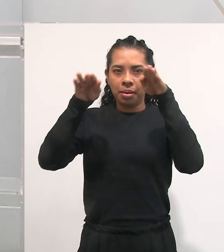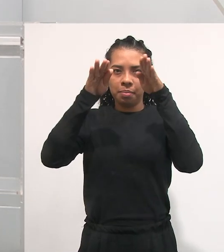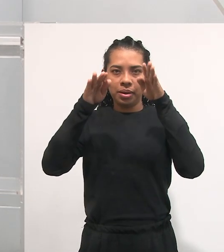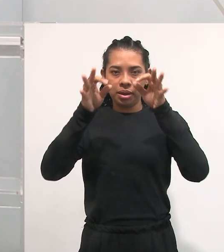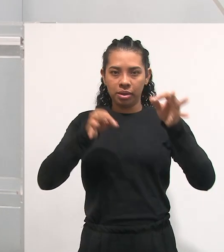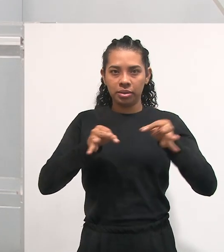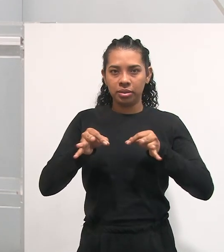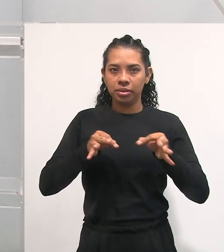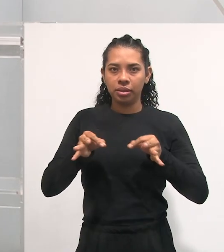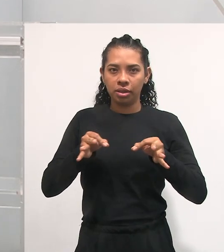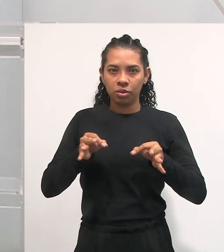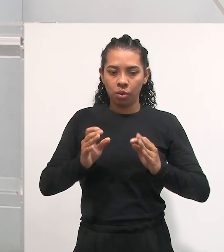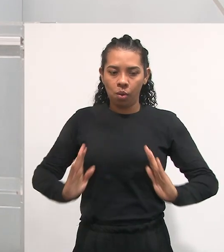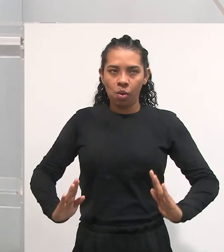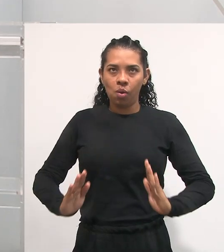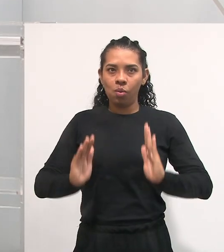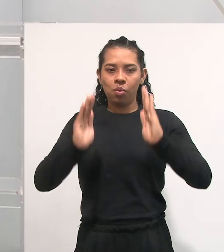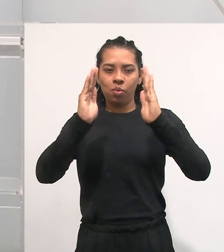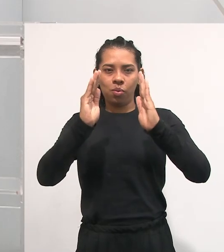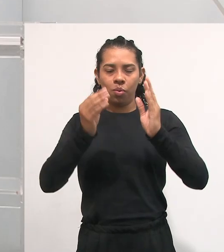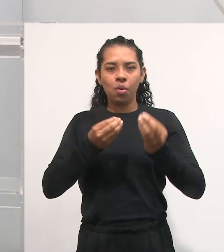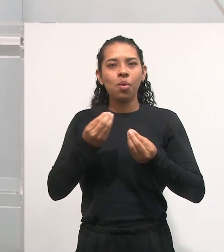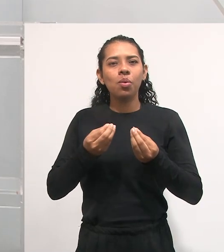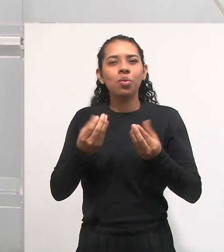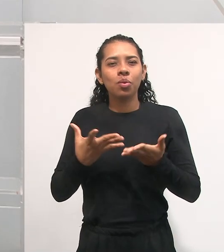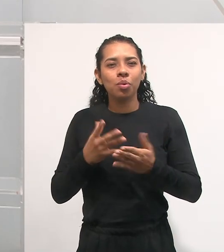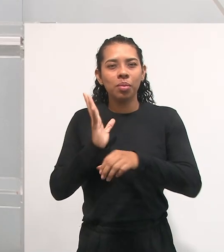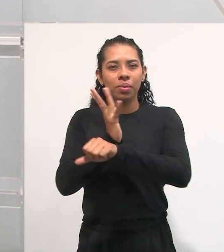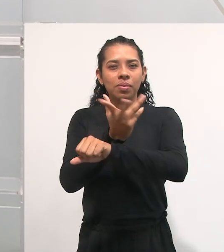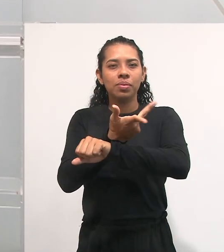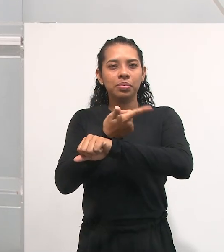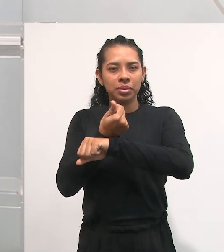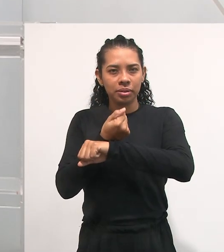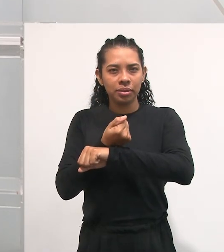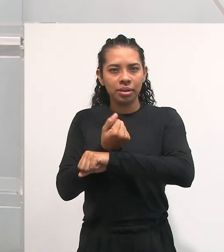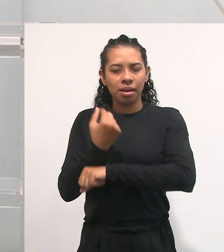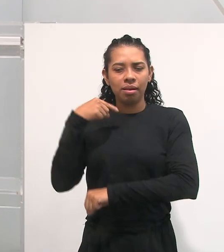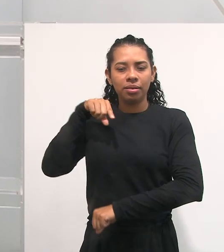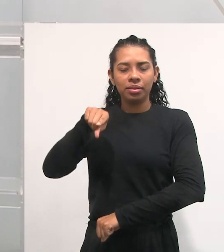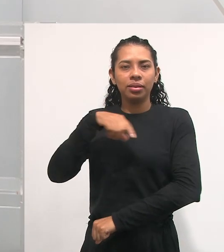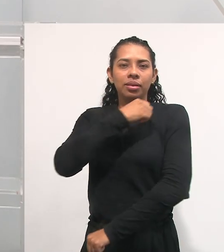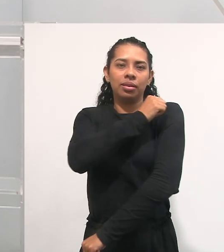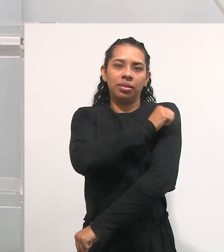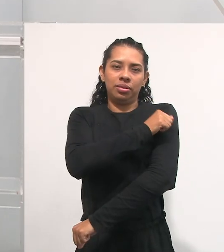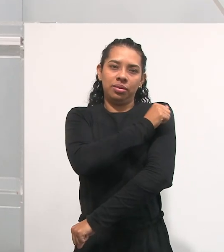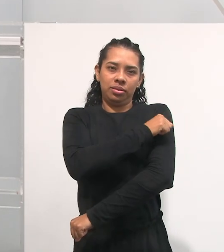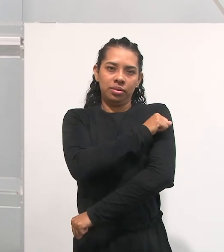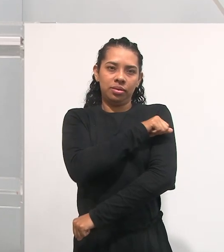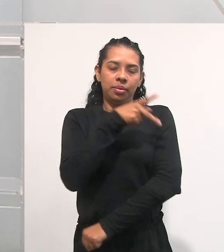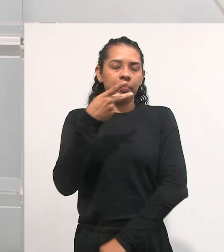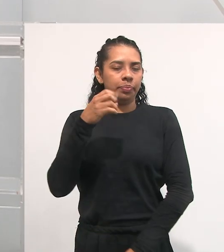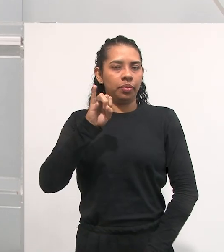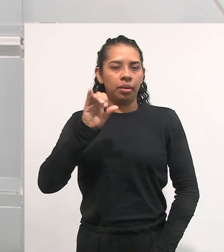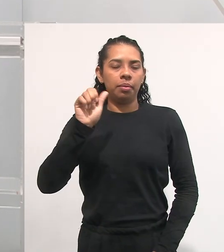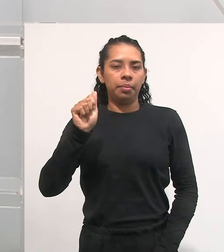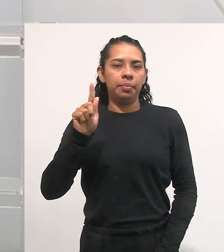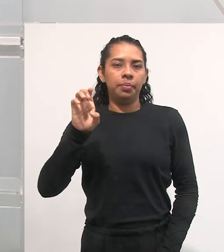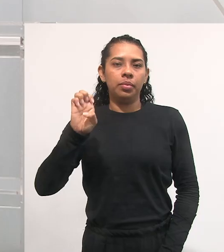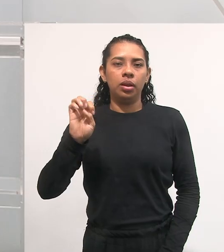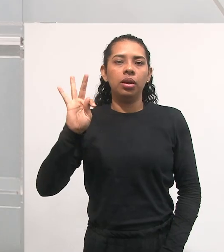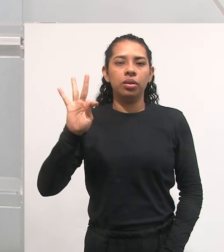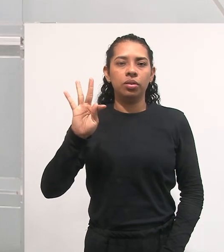habilidade, como que a prática pedagógica tem que fazer para que ela desenvolva essa habilidade. Então, foi voltado para essa ideia